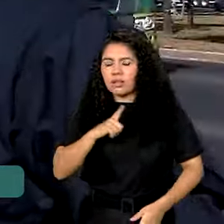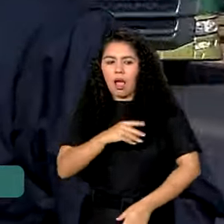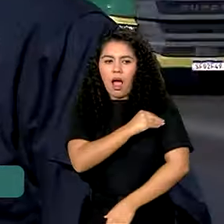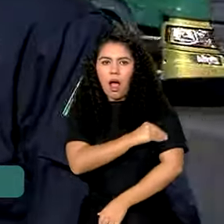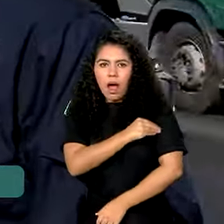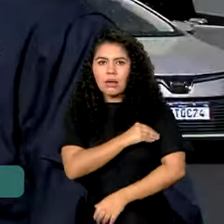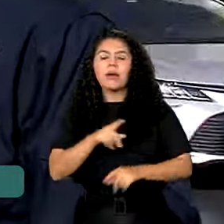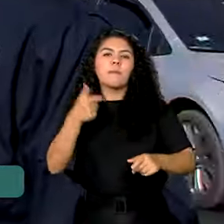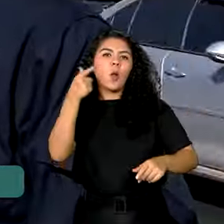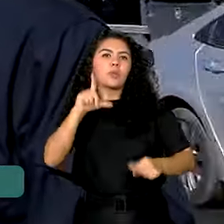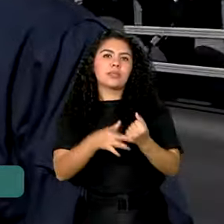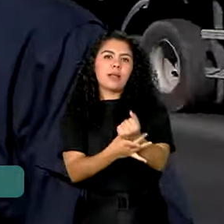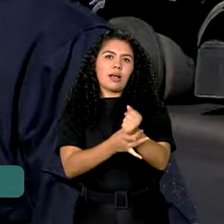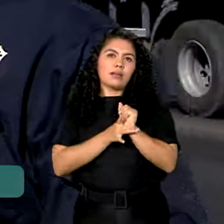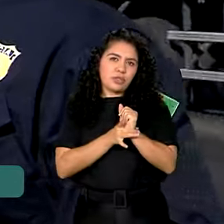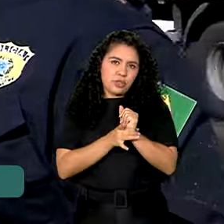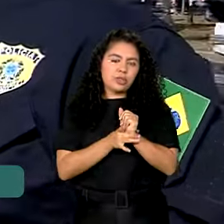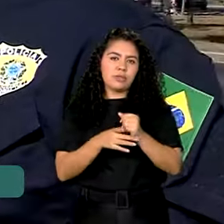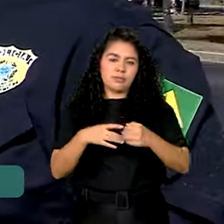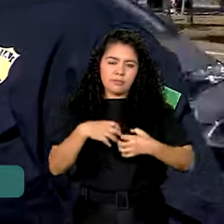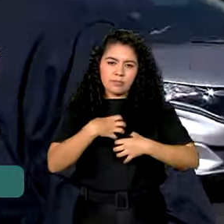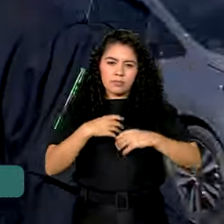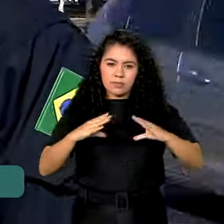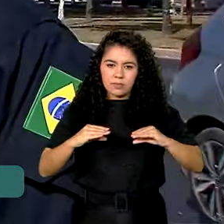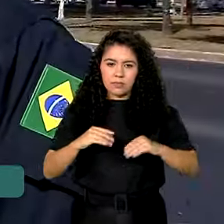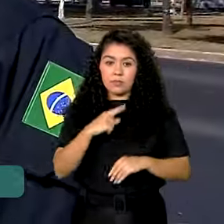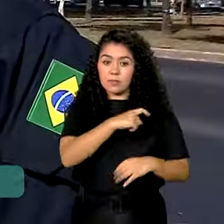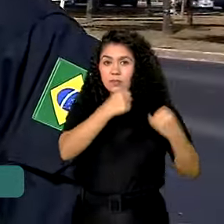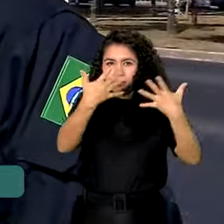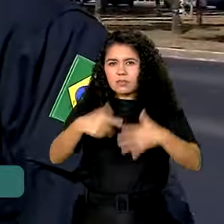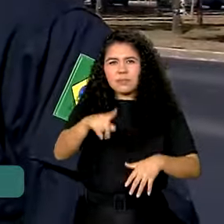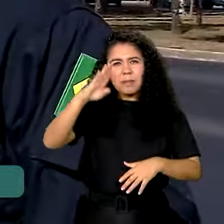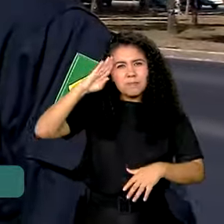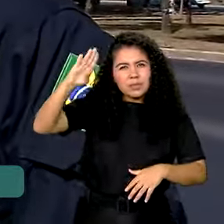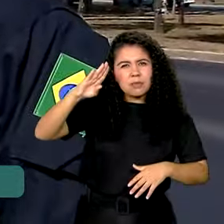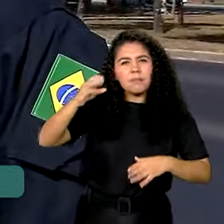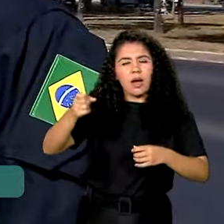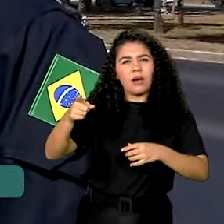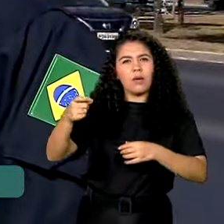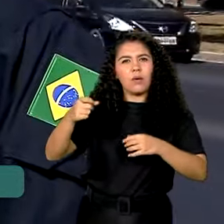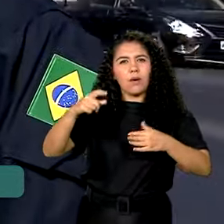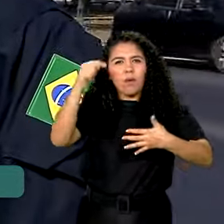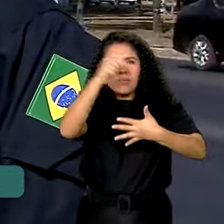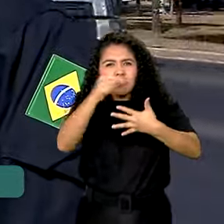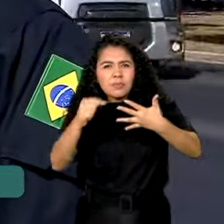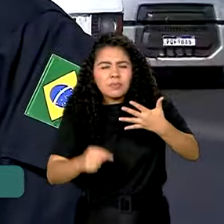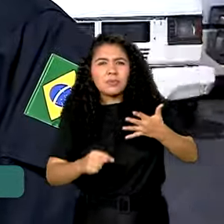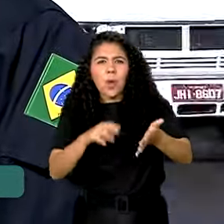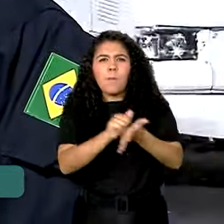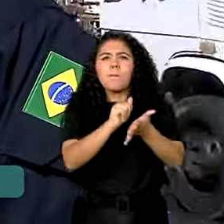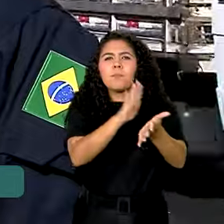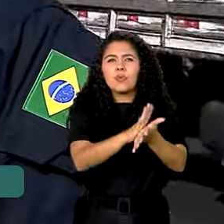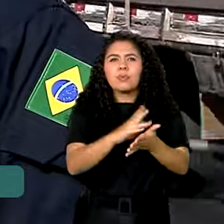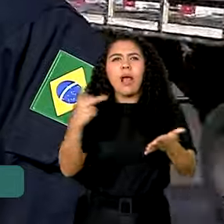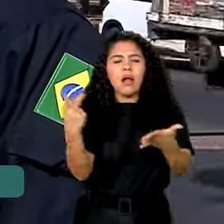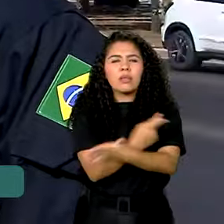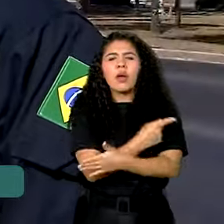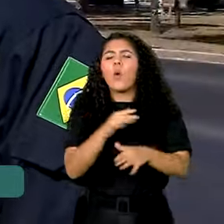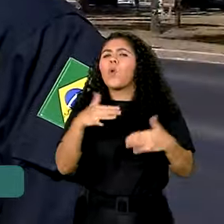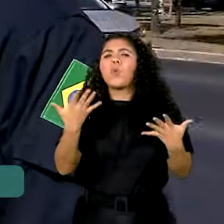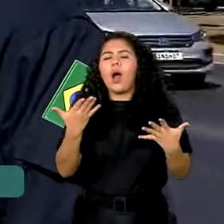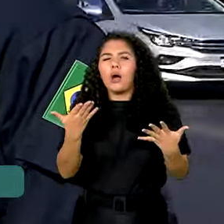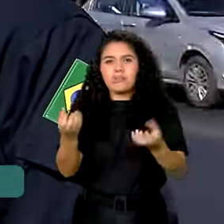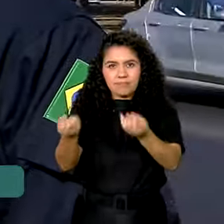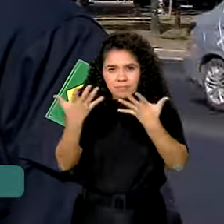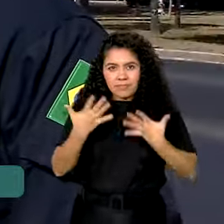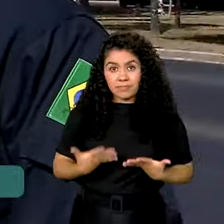trânsito mais seguro nesse período do ano. Você citou aí as principais infrações que os motoristas cometem, né? Quais seriam elas? Olha, a